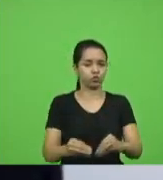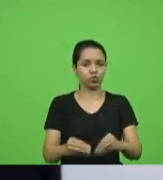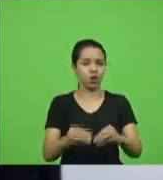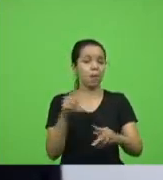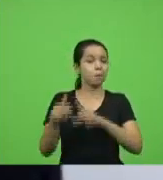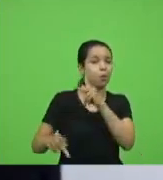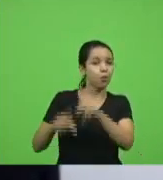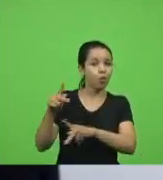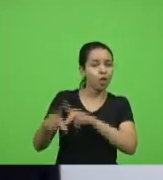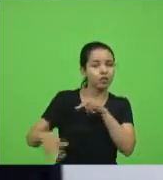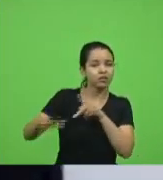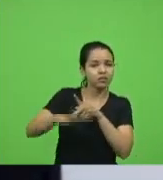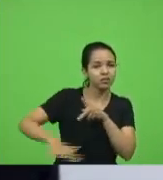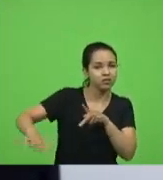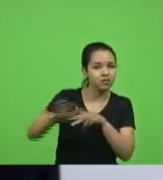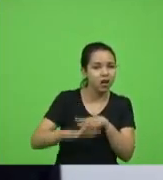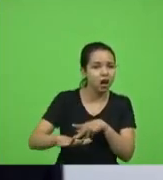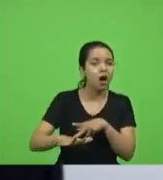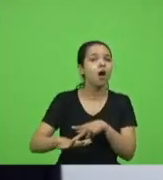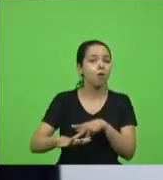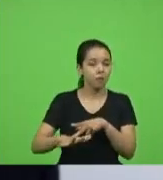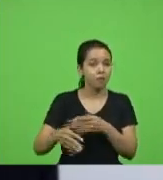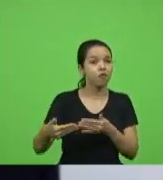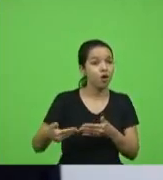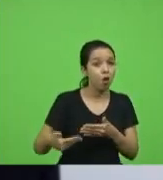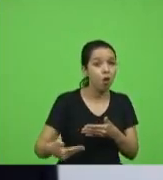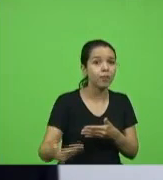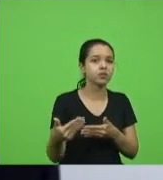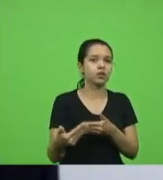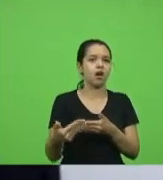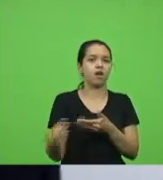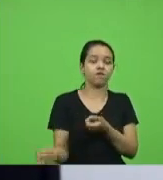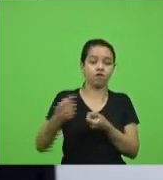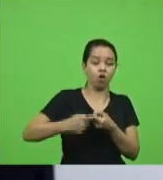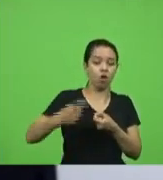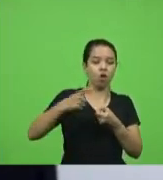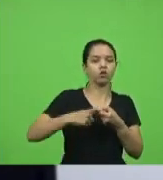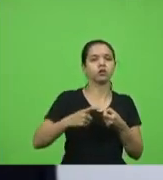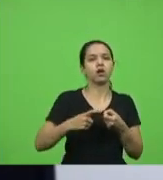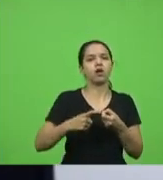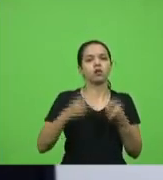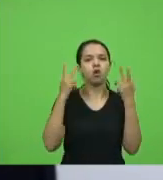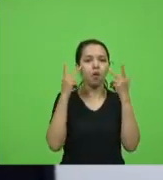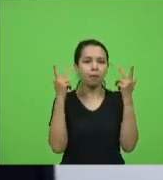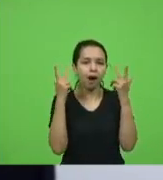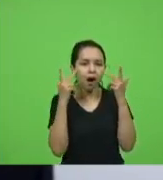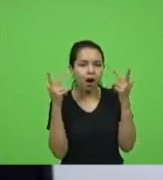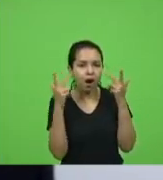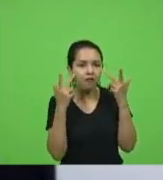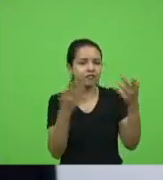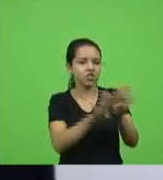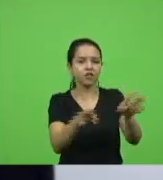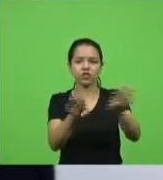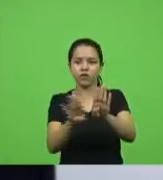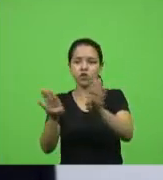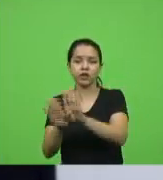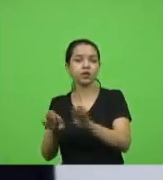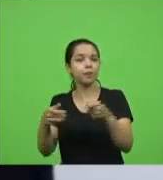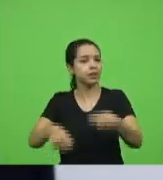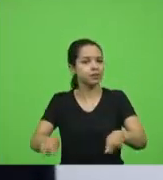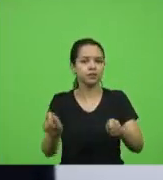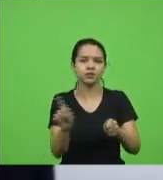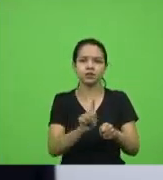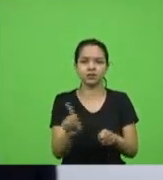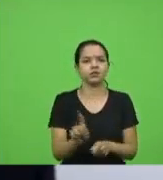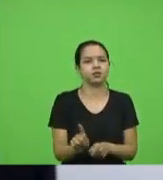vai começar a voltar ao normal não precisa fechar nada então a